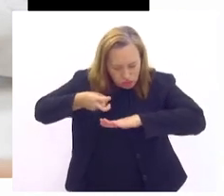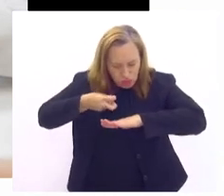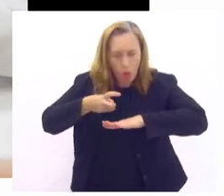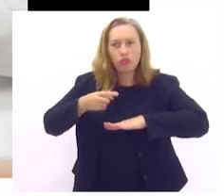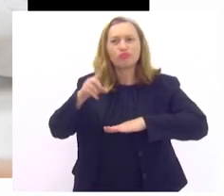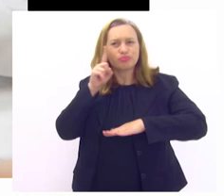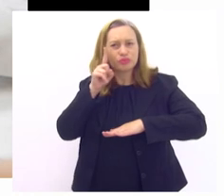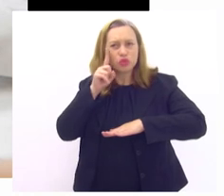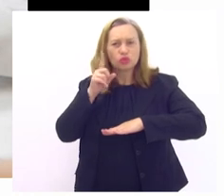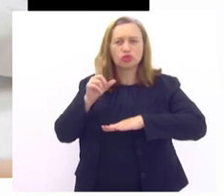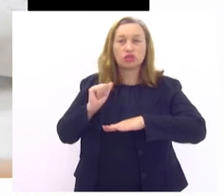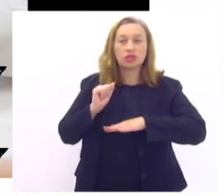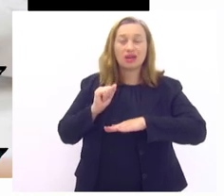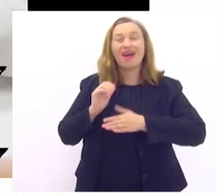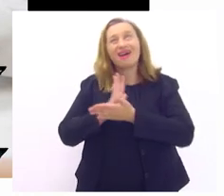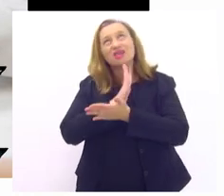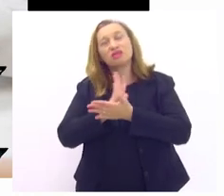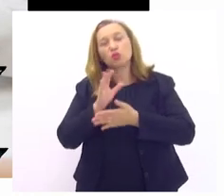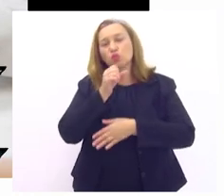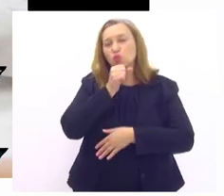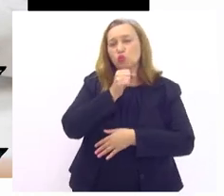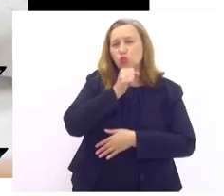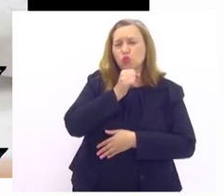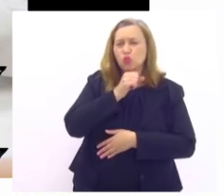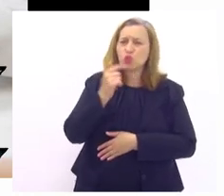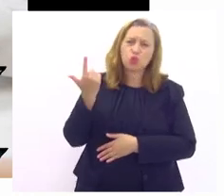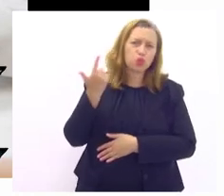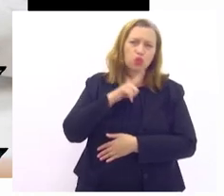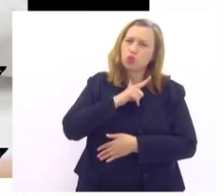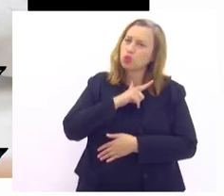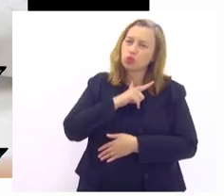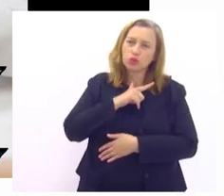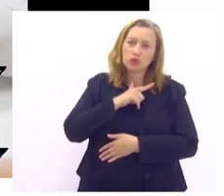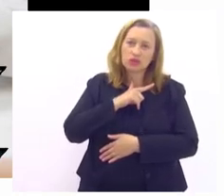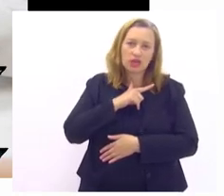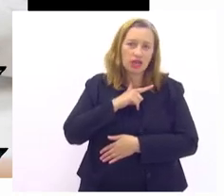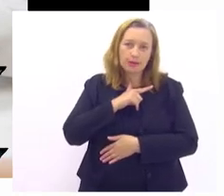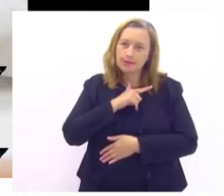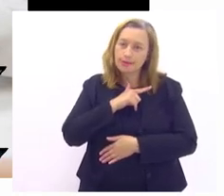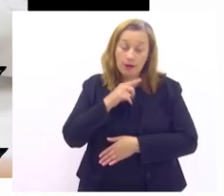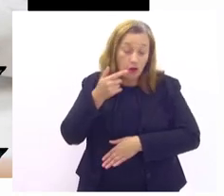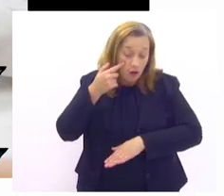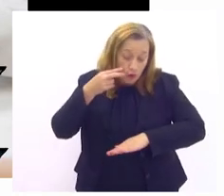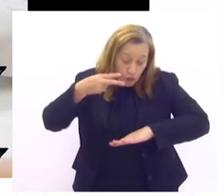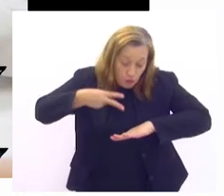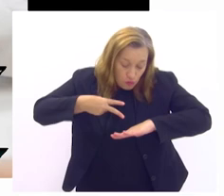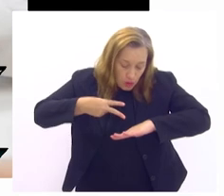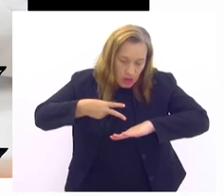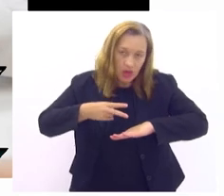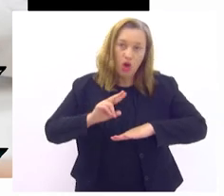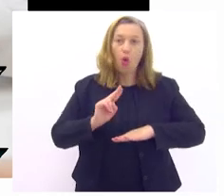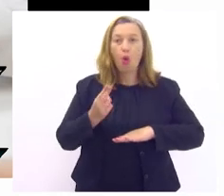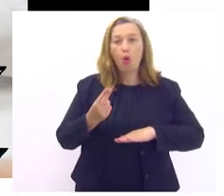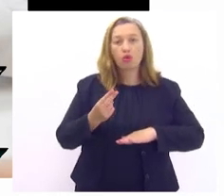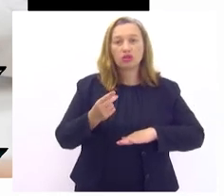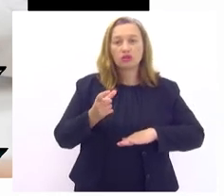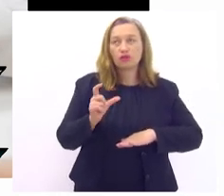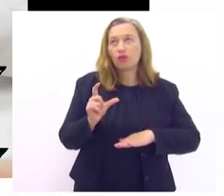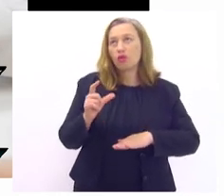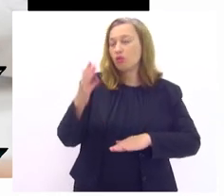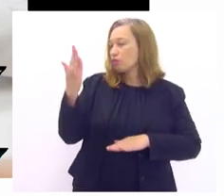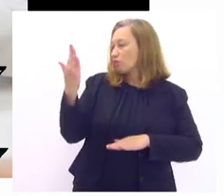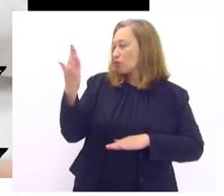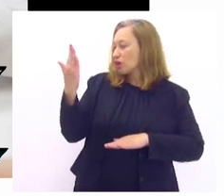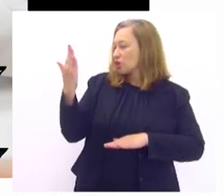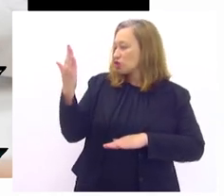vezes esse paciente é um paciente idoso que ele não consegue chegar até o pé ou se a gente dá o espelhinho é um paciente que tem a